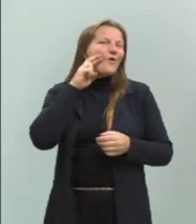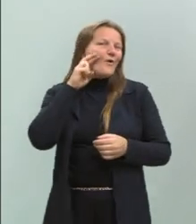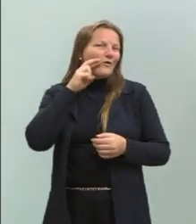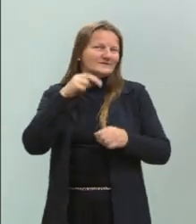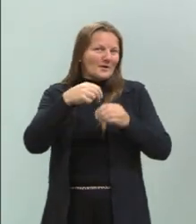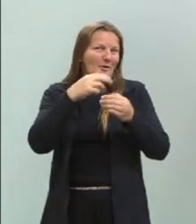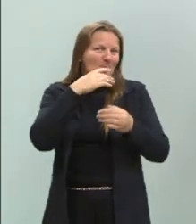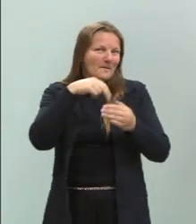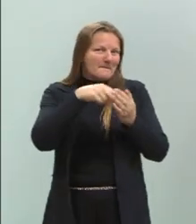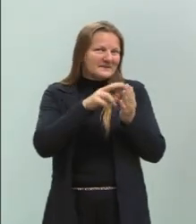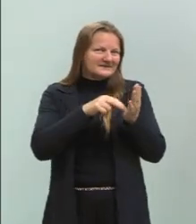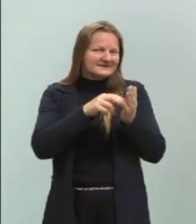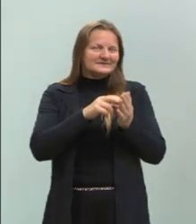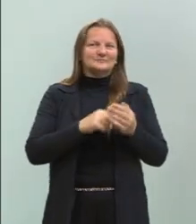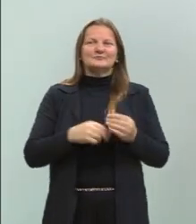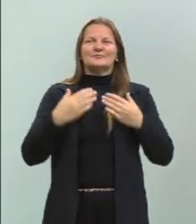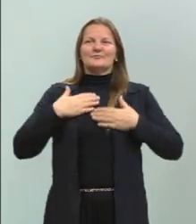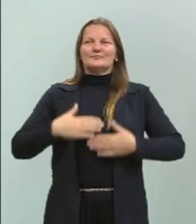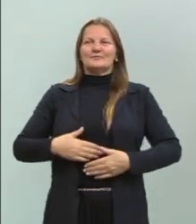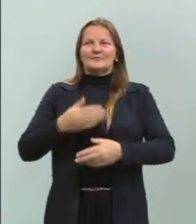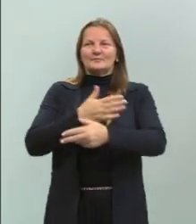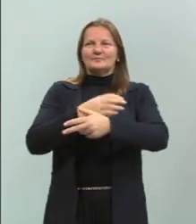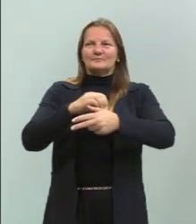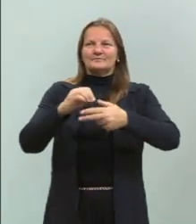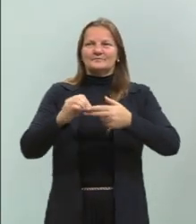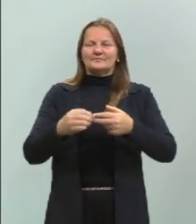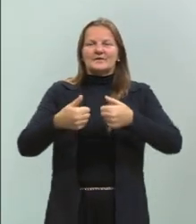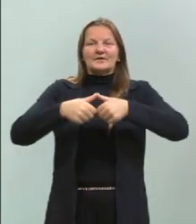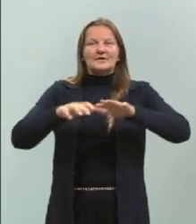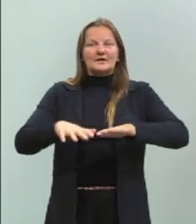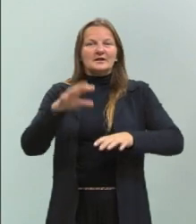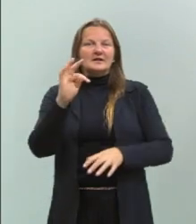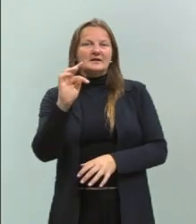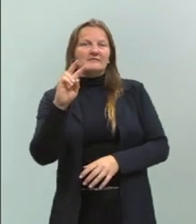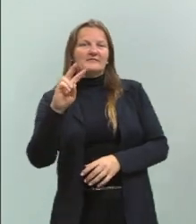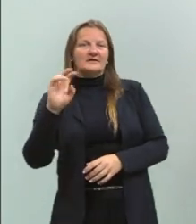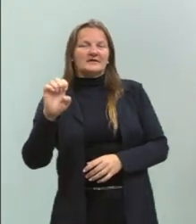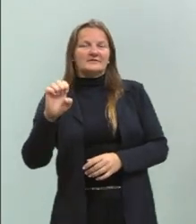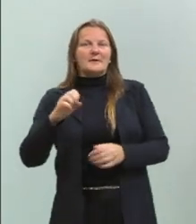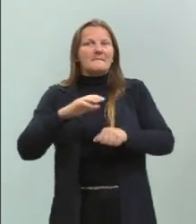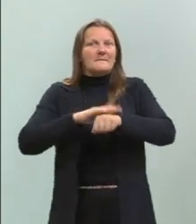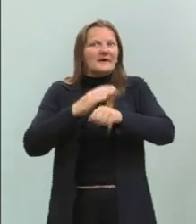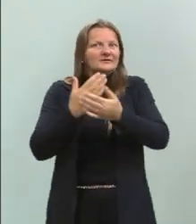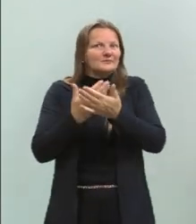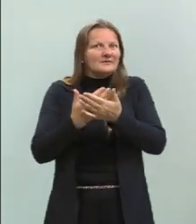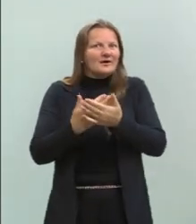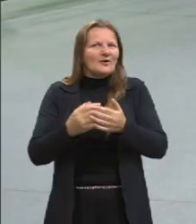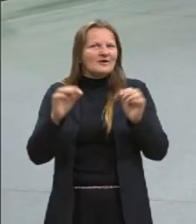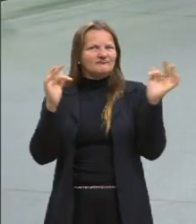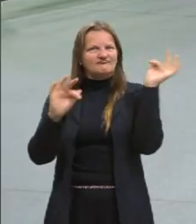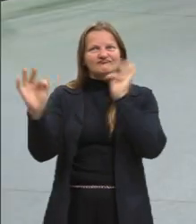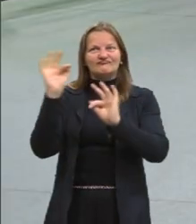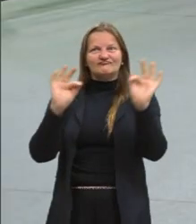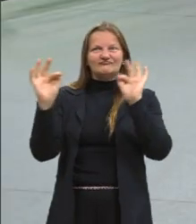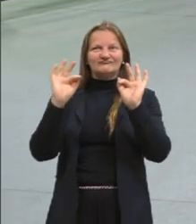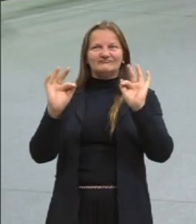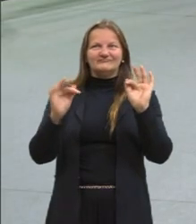rosa, estou aqui com a camiseta do projeto, nos estúdios da TVE, para mais uma aula fantástica aqui.